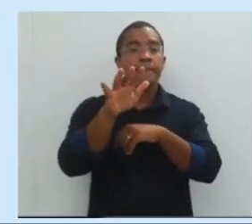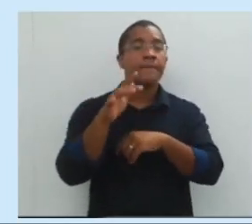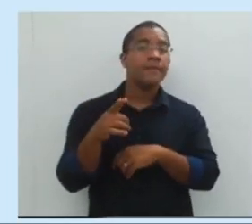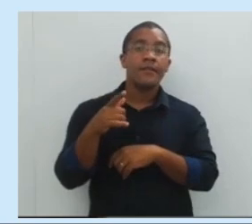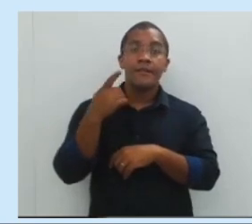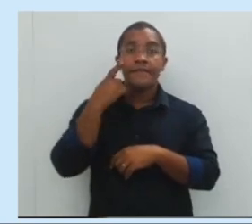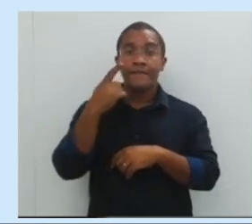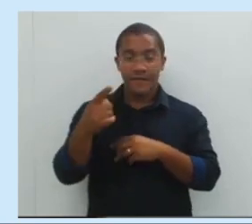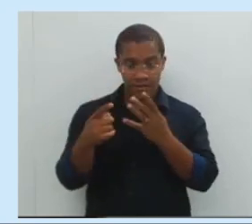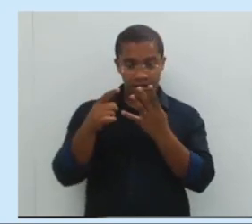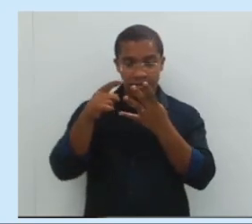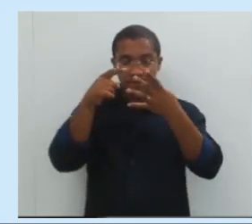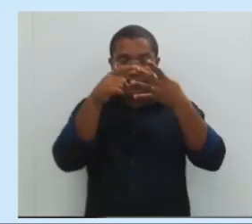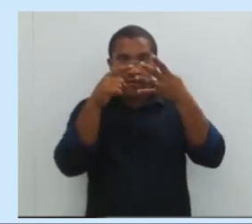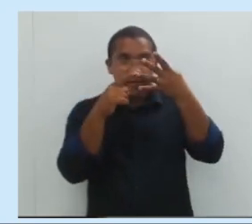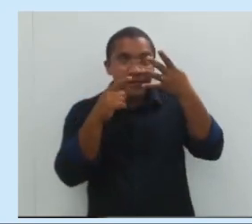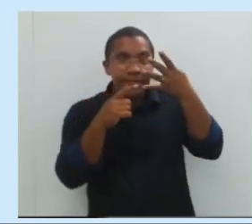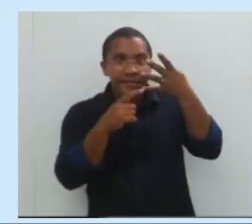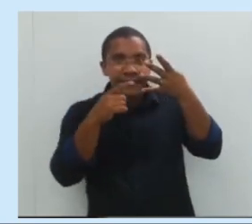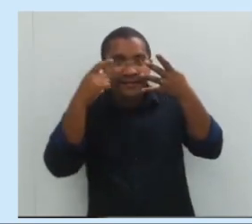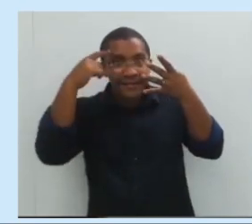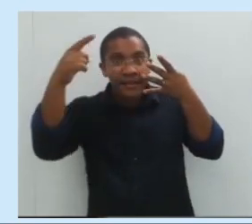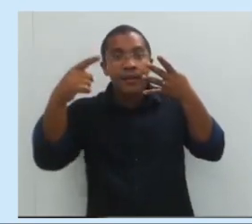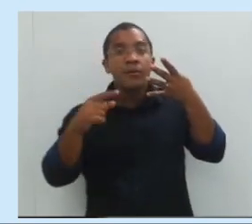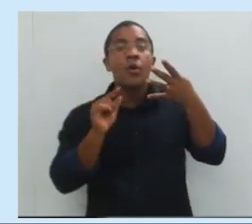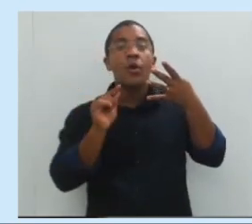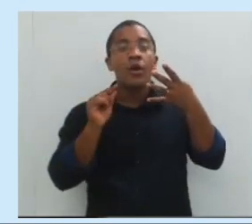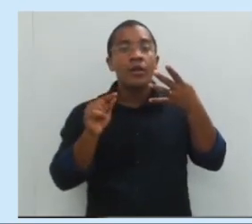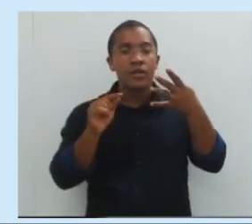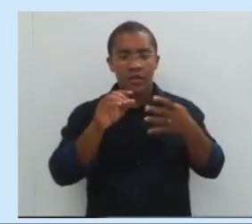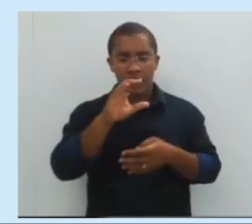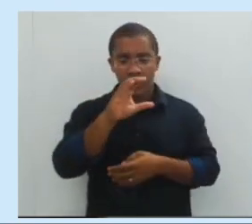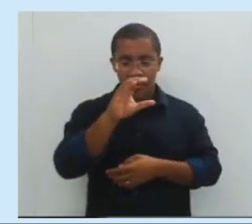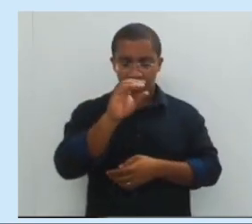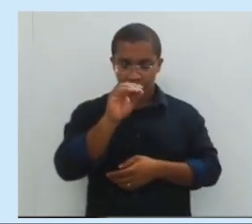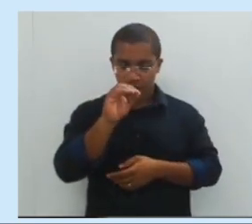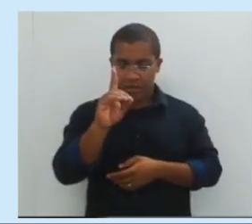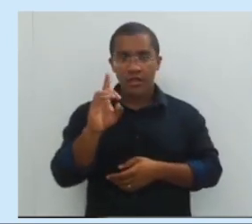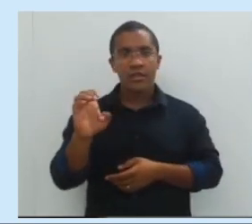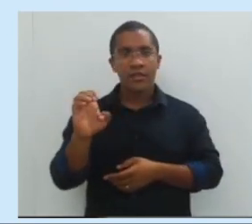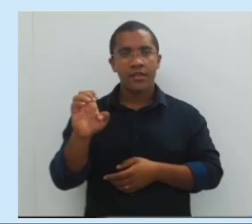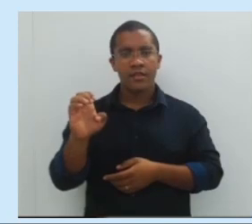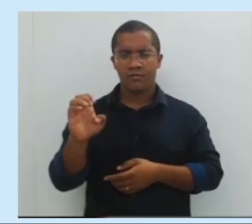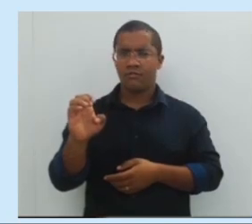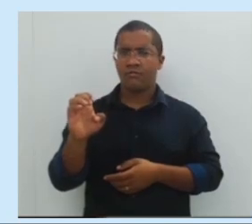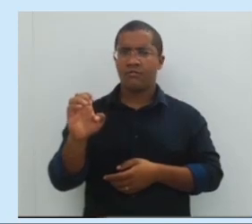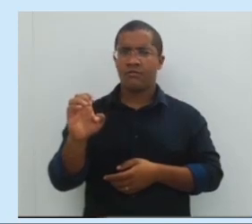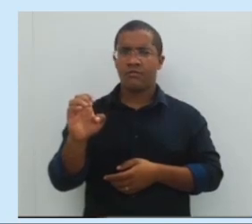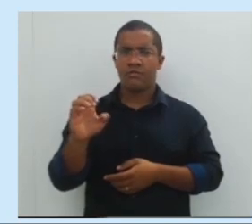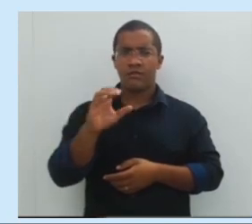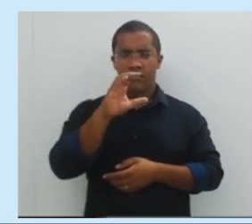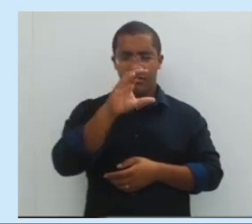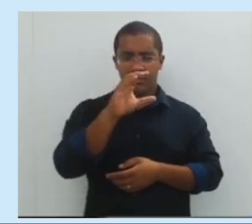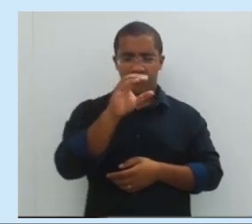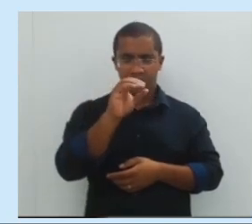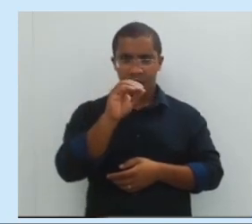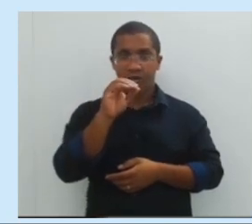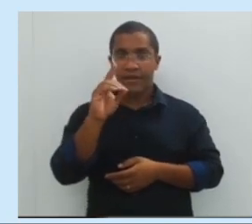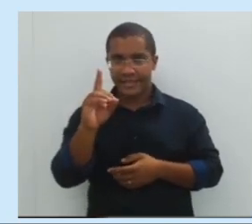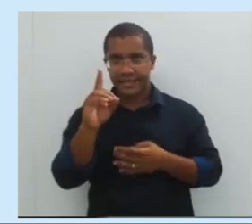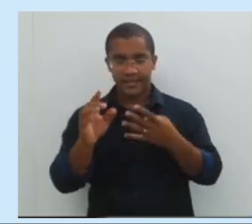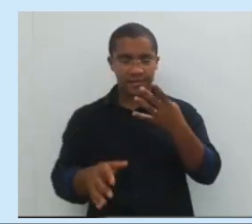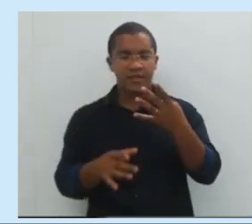Quando a gente vê essas três imagens, lembra de CODE. CODE, como assim? C de